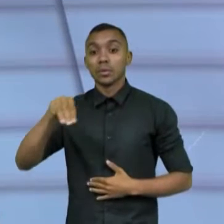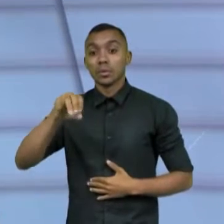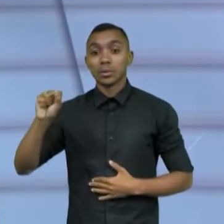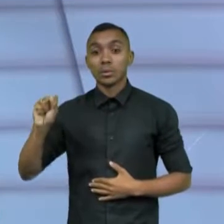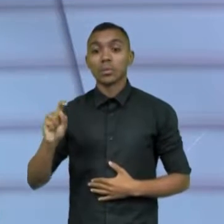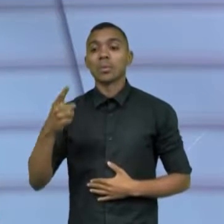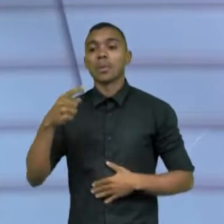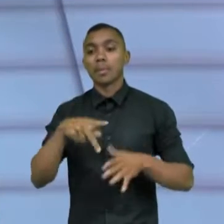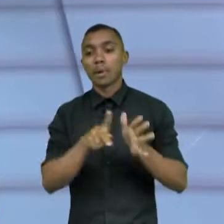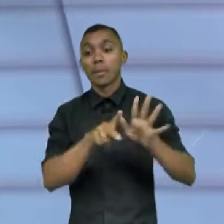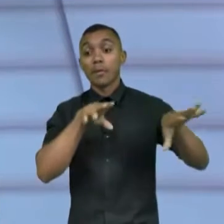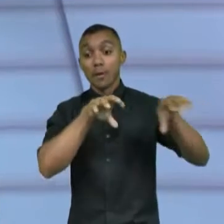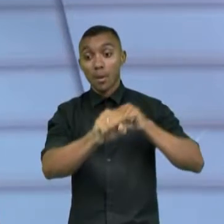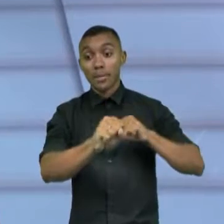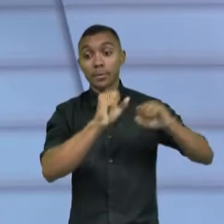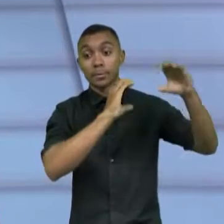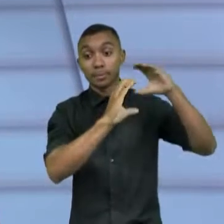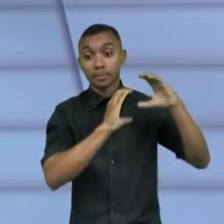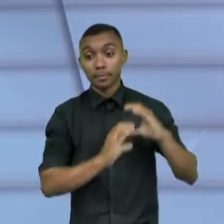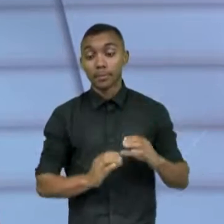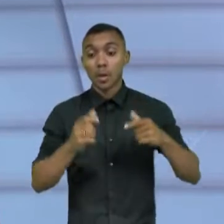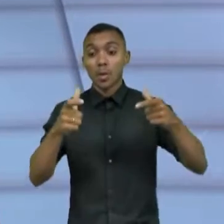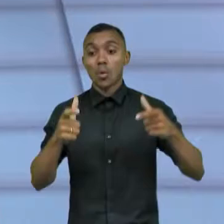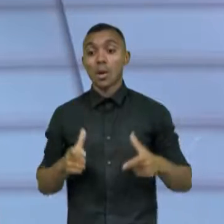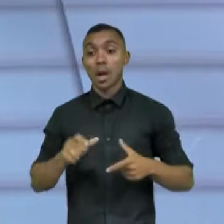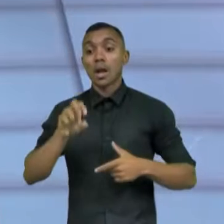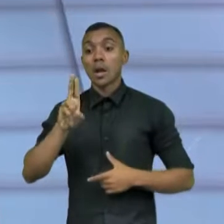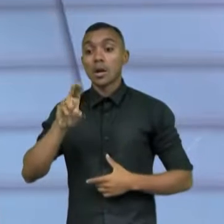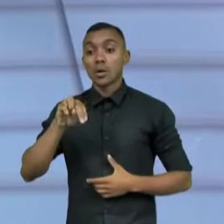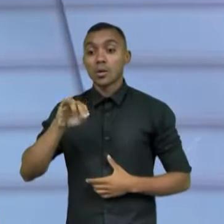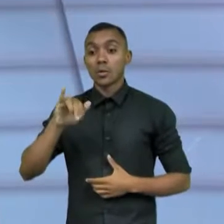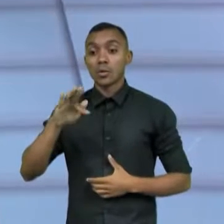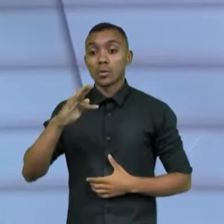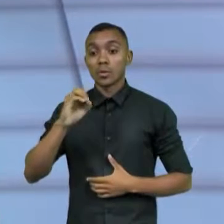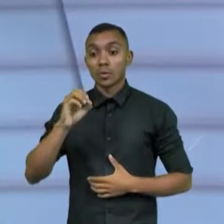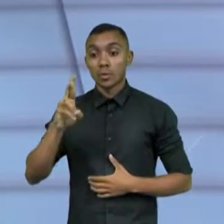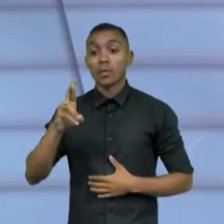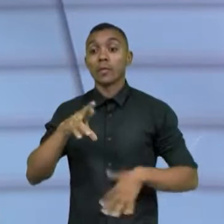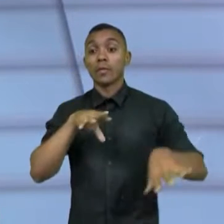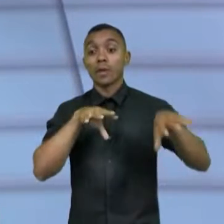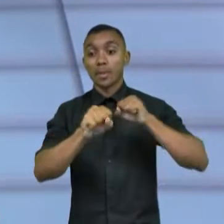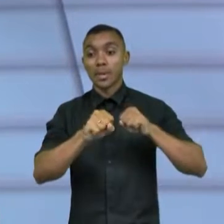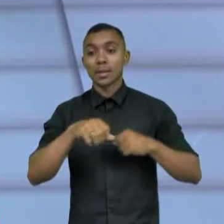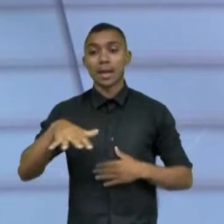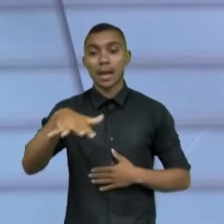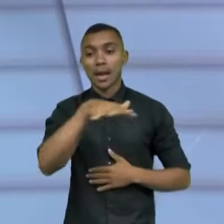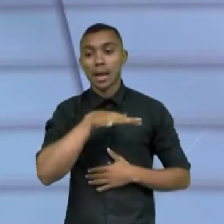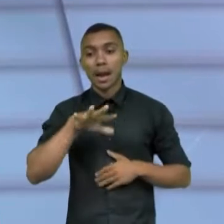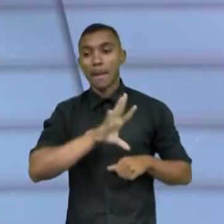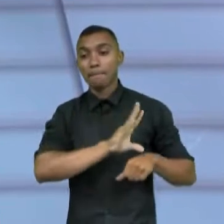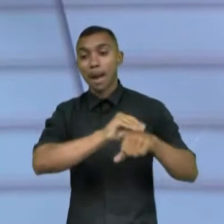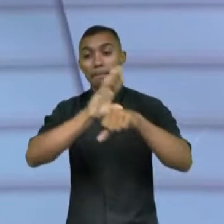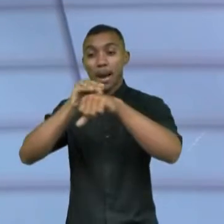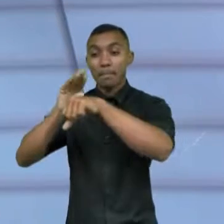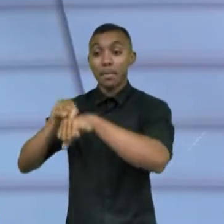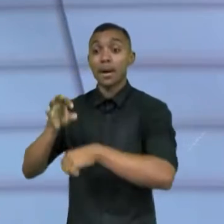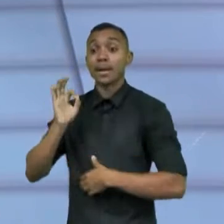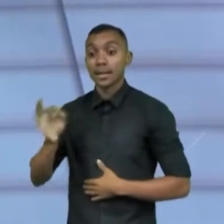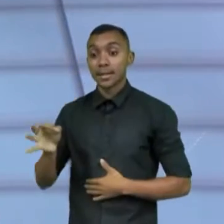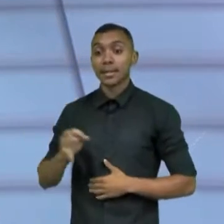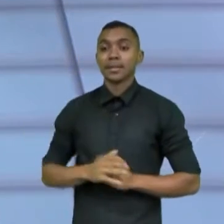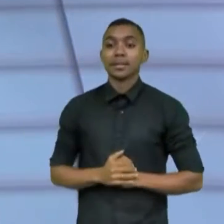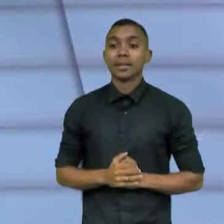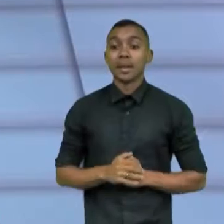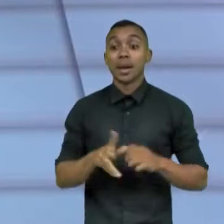formada em Comunicação Social pela Unifor, tem também formação em Fotografia, na Universidade de Paris, e ela é a gerente